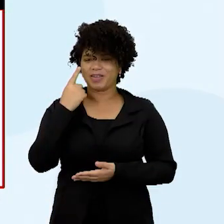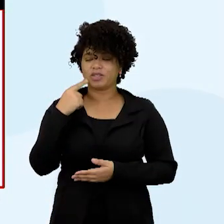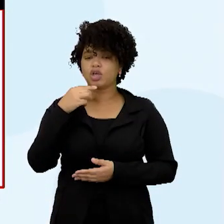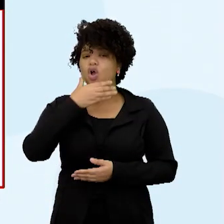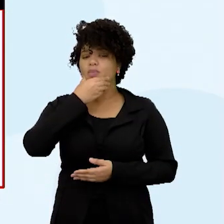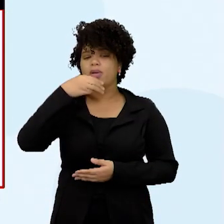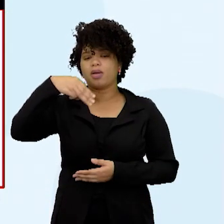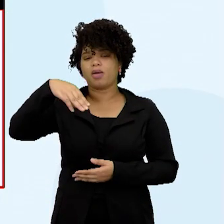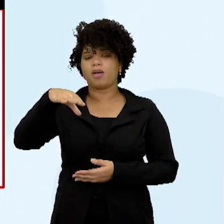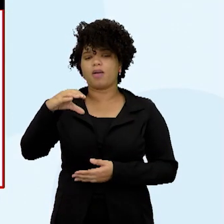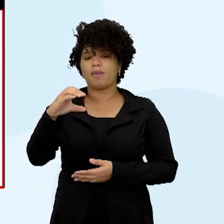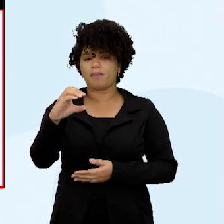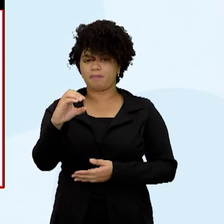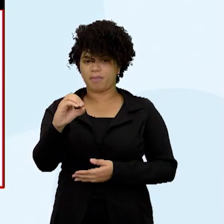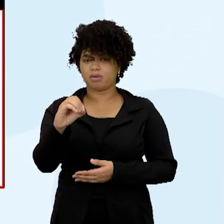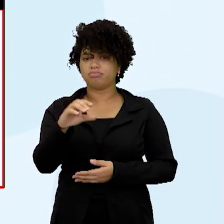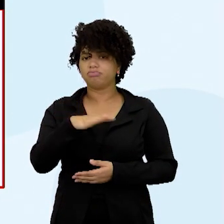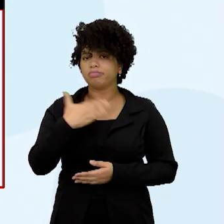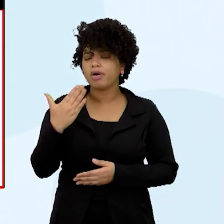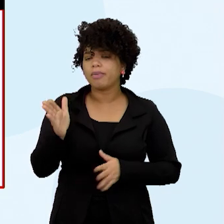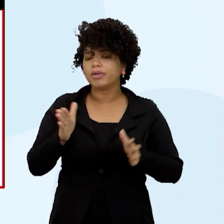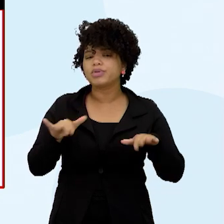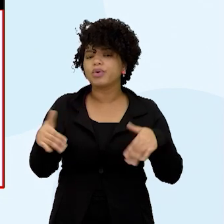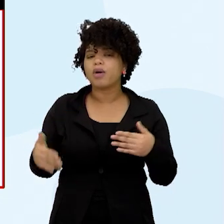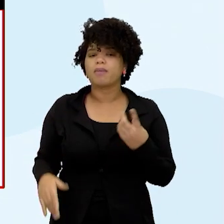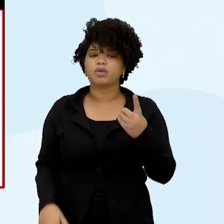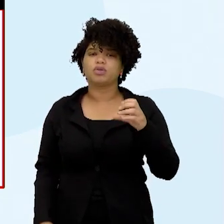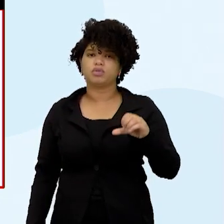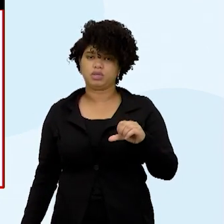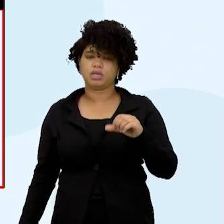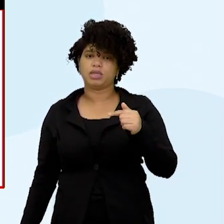Mao morre em 1976.